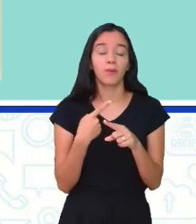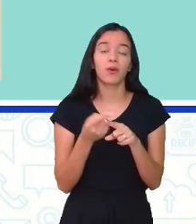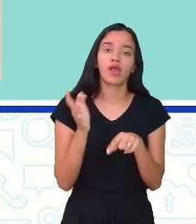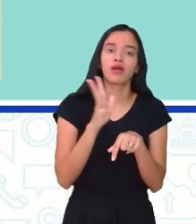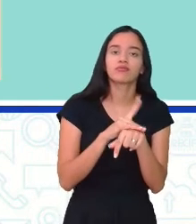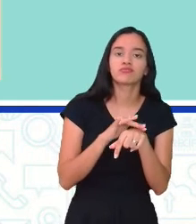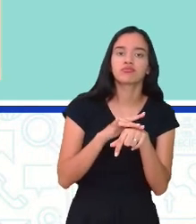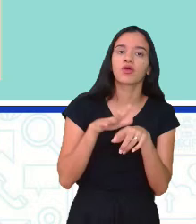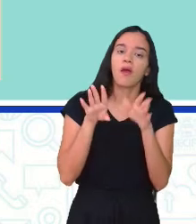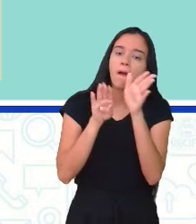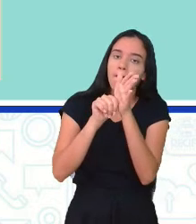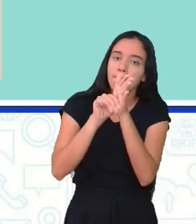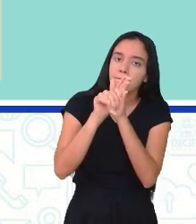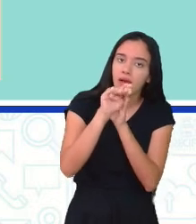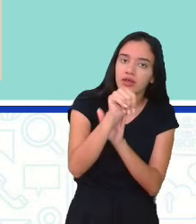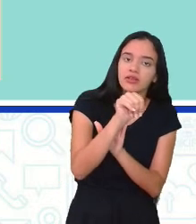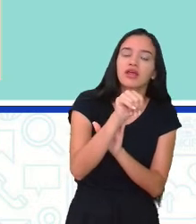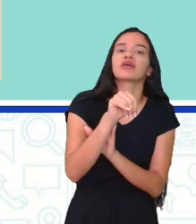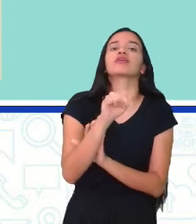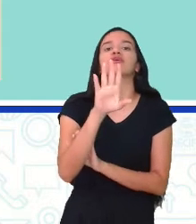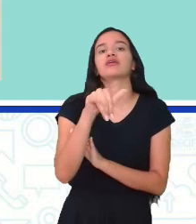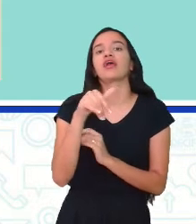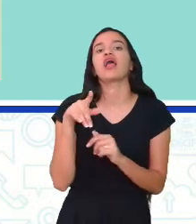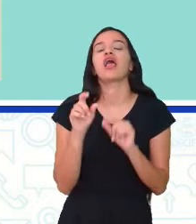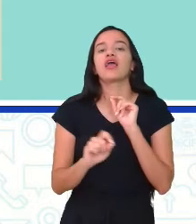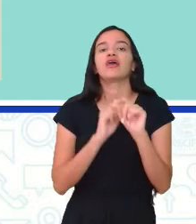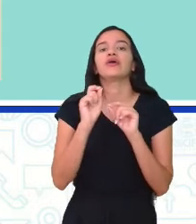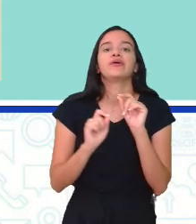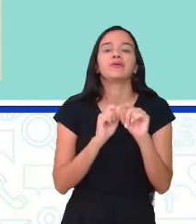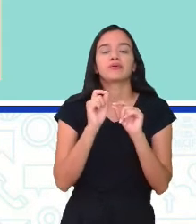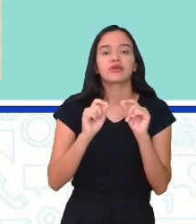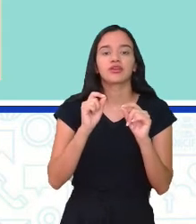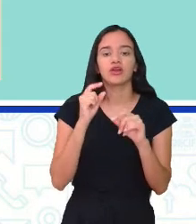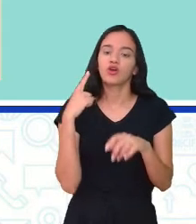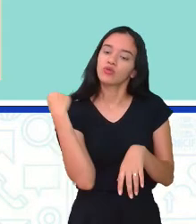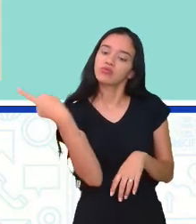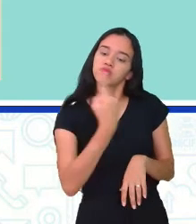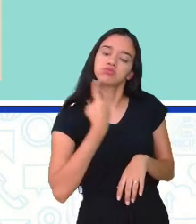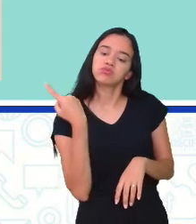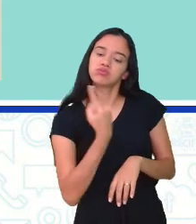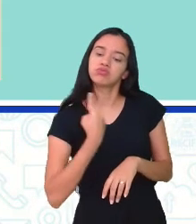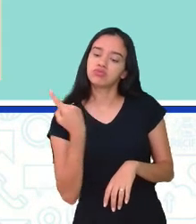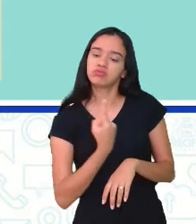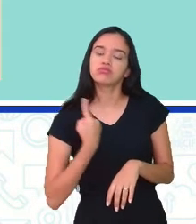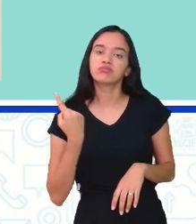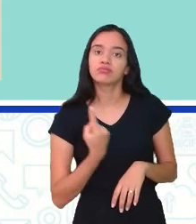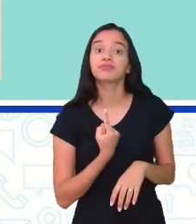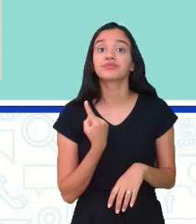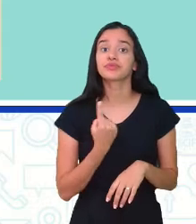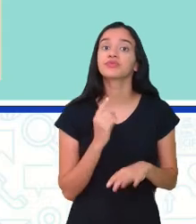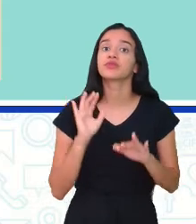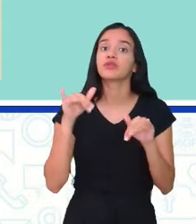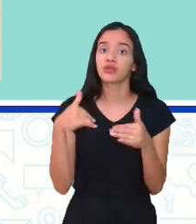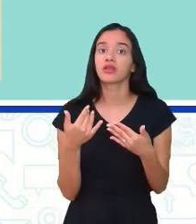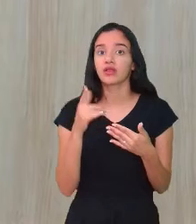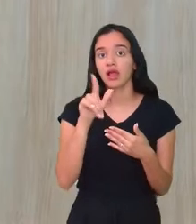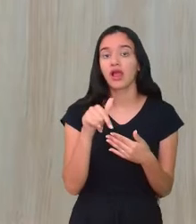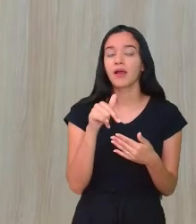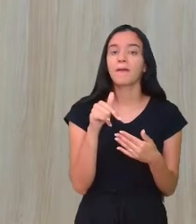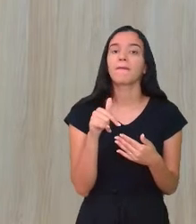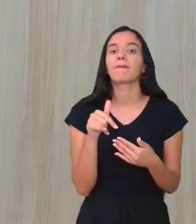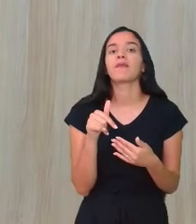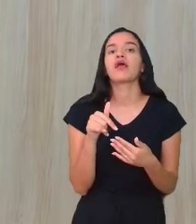causada por uma bactéria essa bactéria em forma de espiral chamada de treponema palidum então isso aí